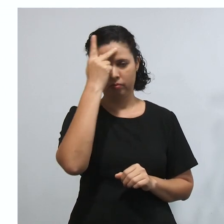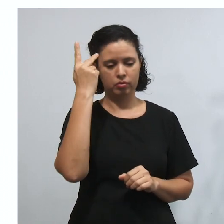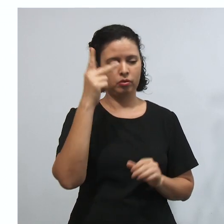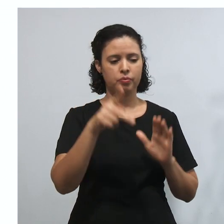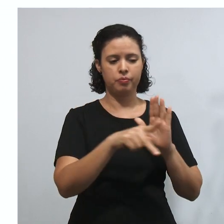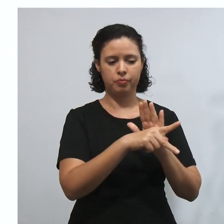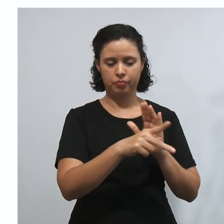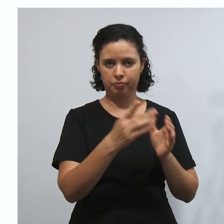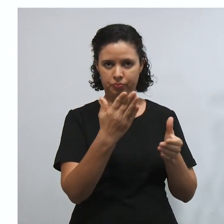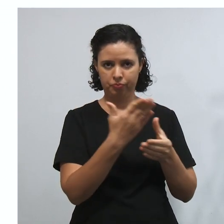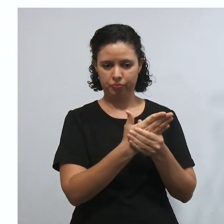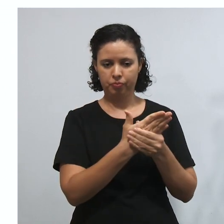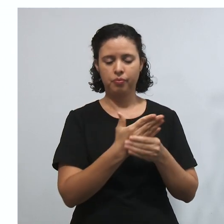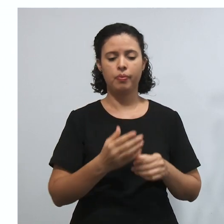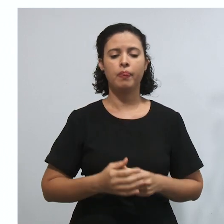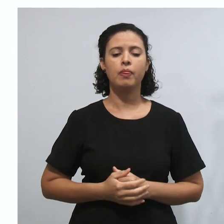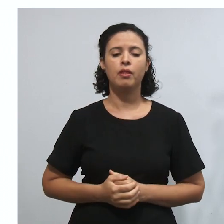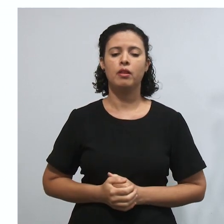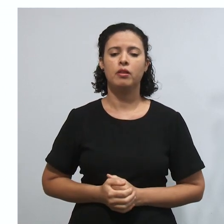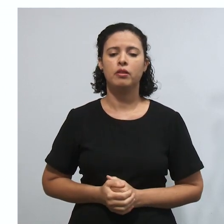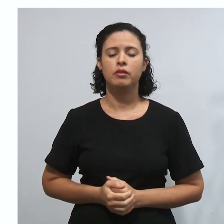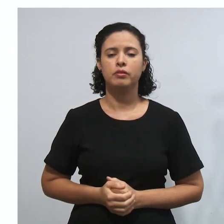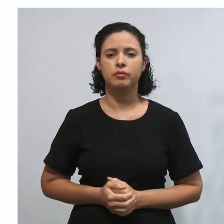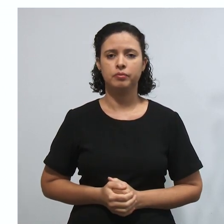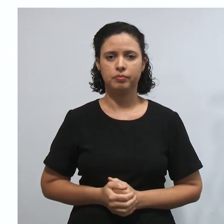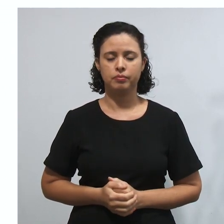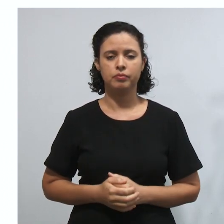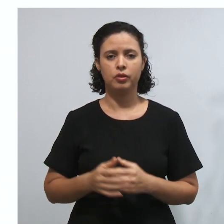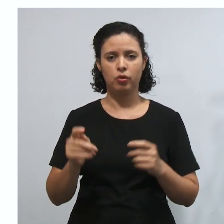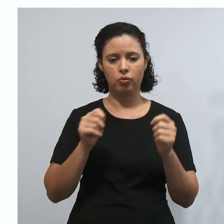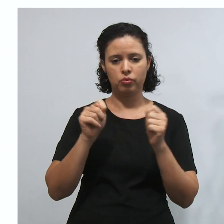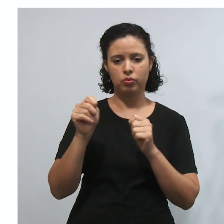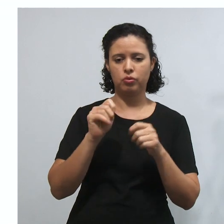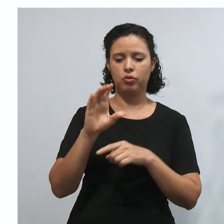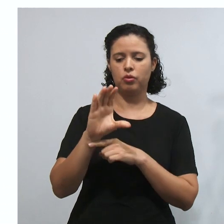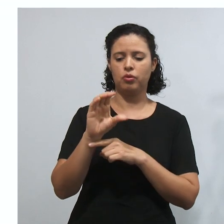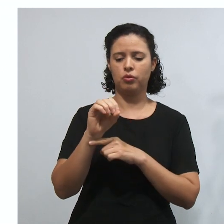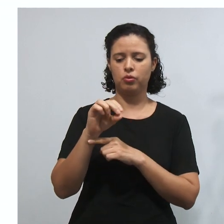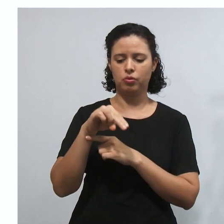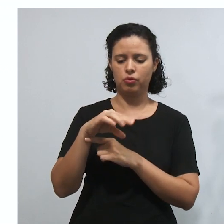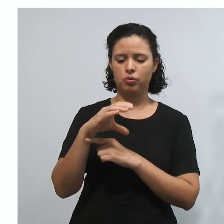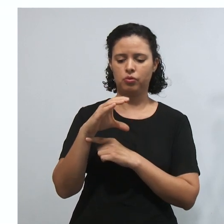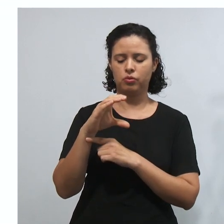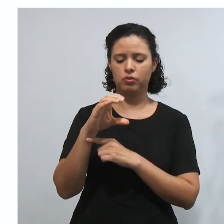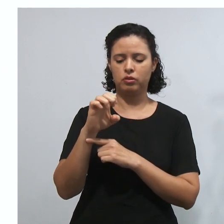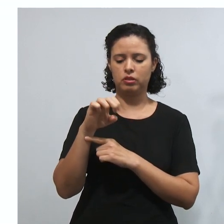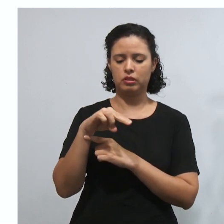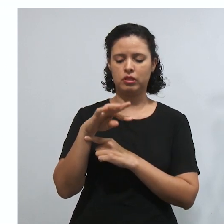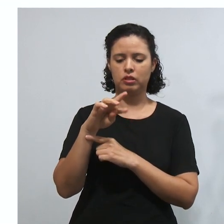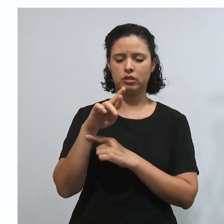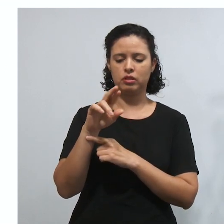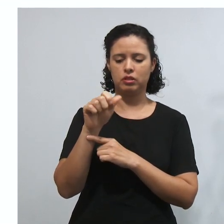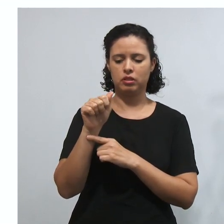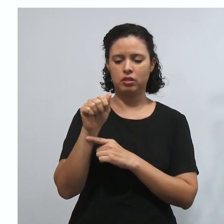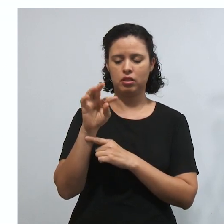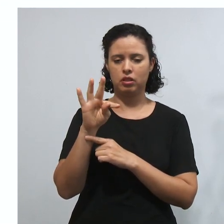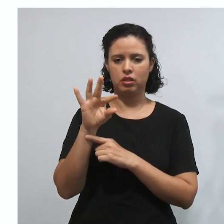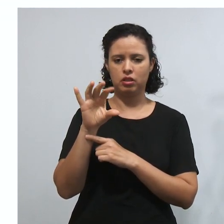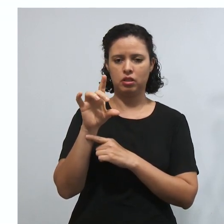E aqui também o controle concentrado é feito por meio de algumas ações, as quais destacamos, a ação direta de